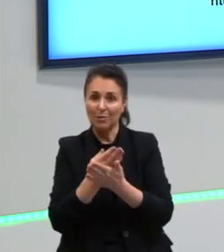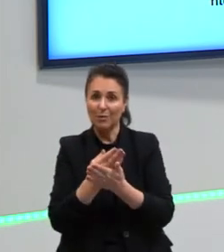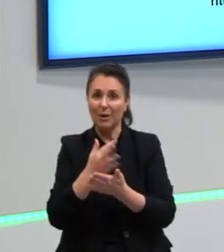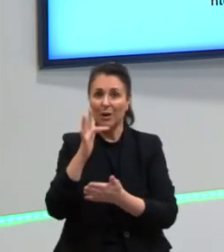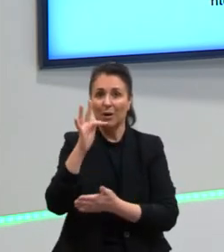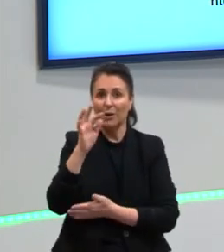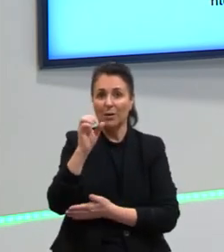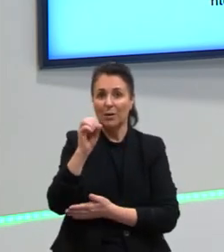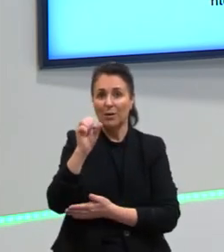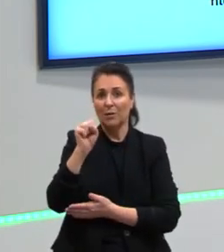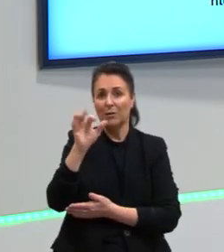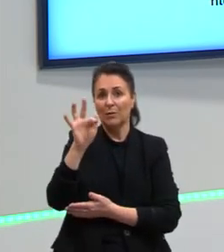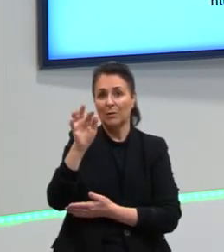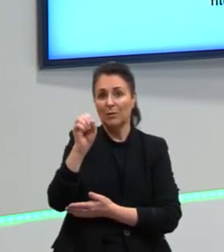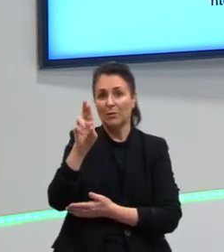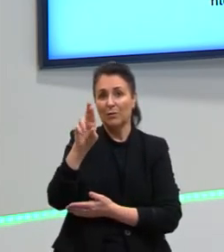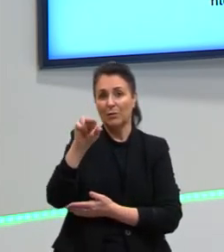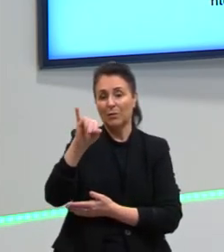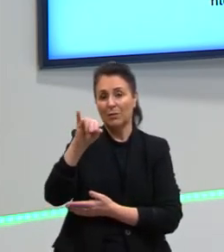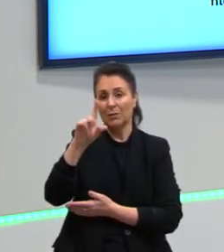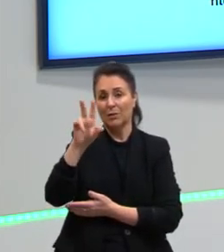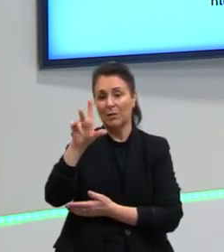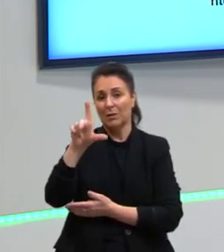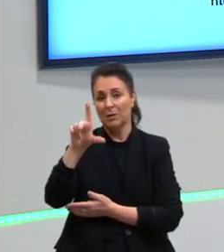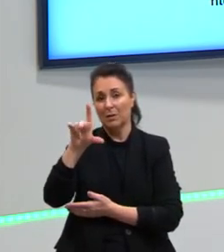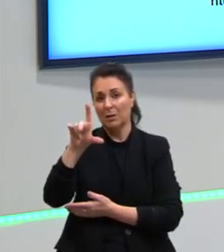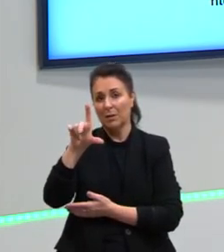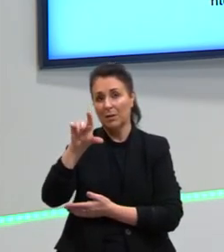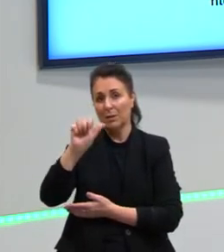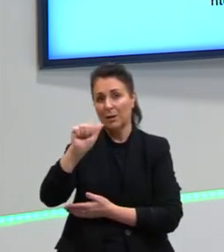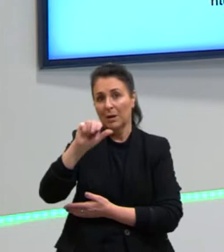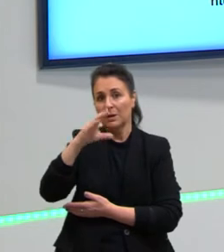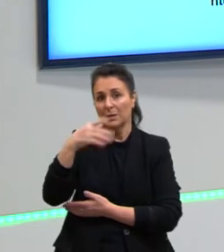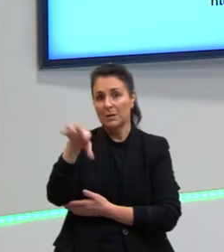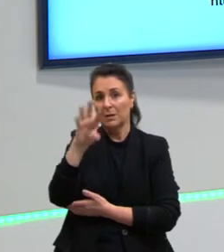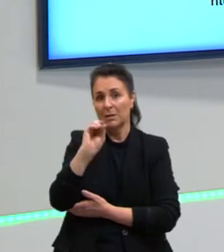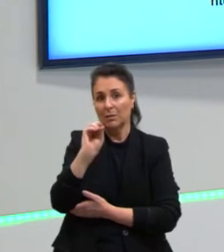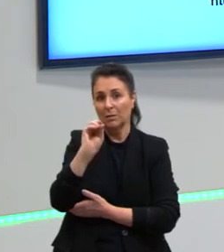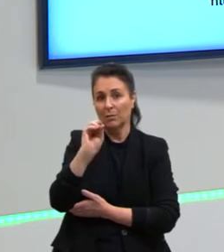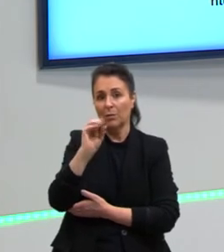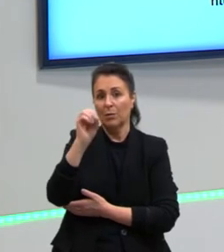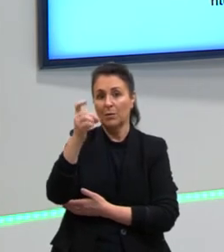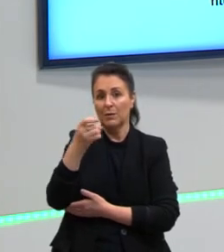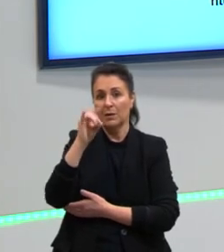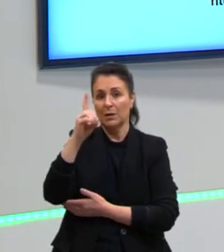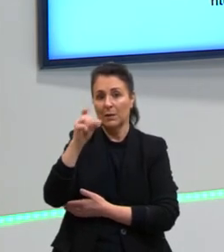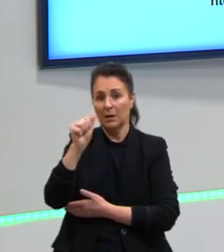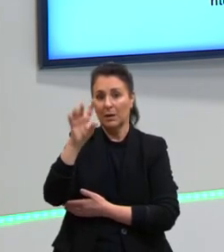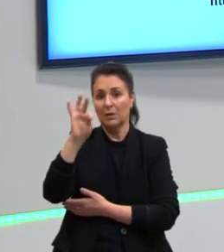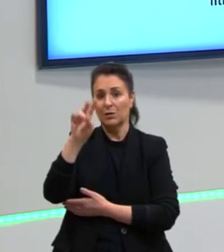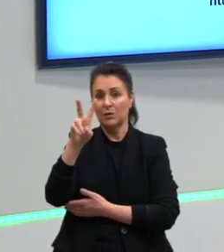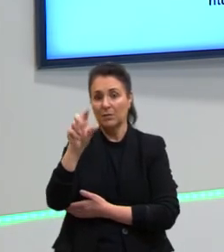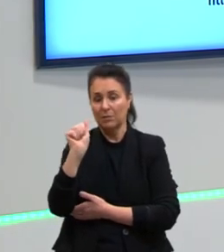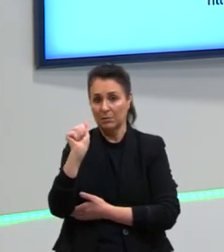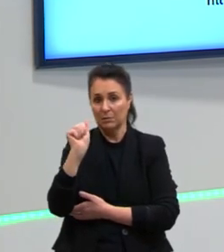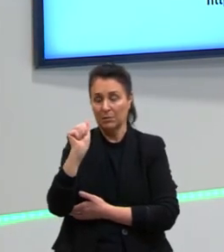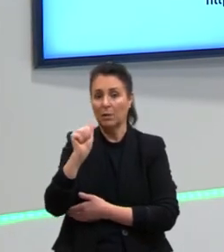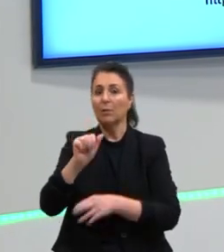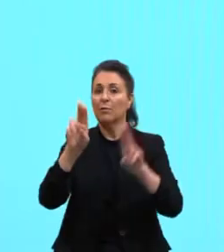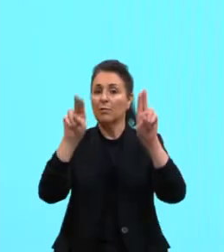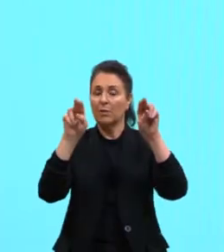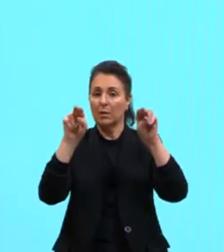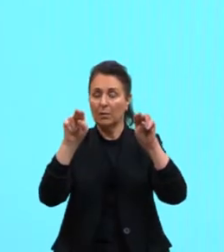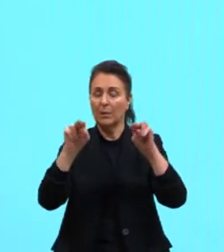fosforilação oxidativa. É um tema que caiu no Enem de 2021. Então, é bom a gente saber também